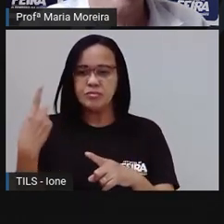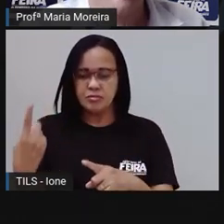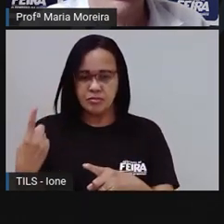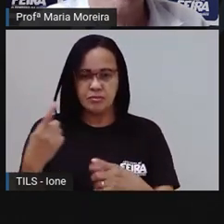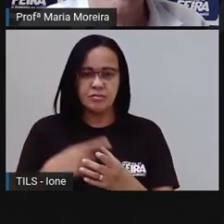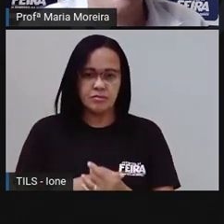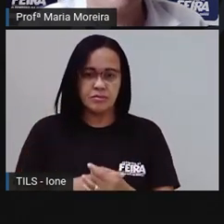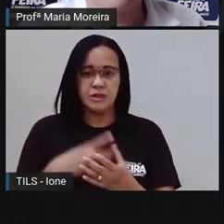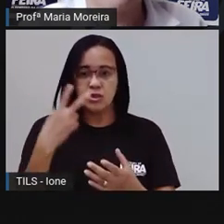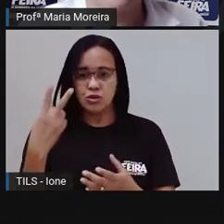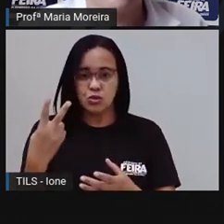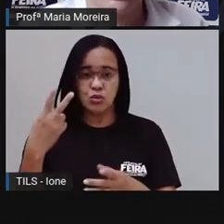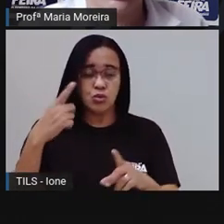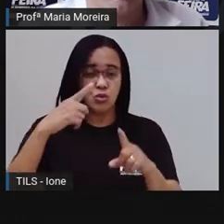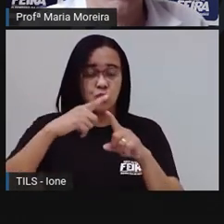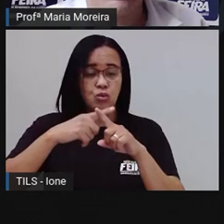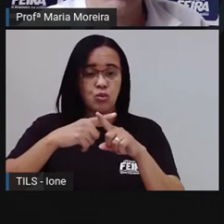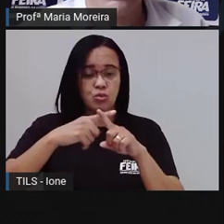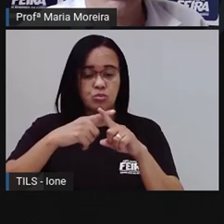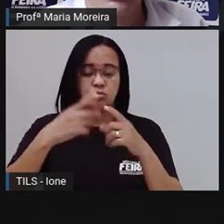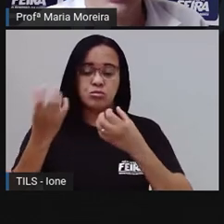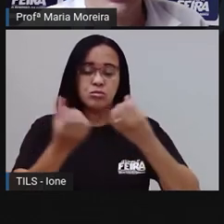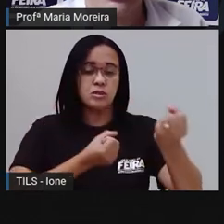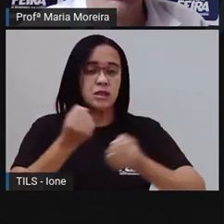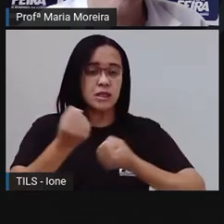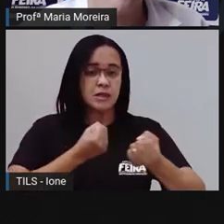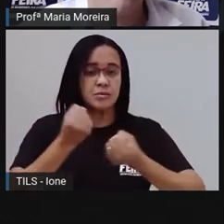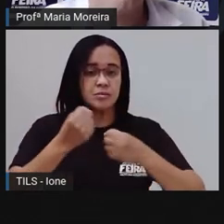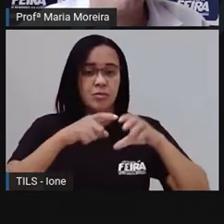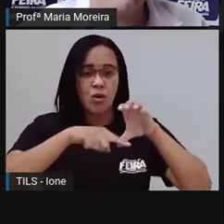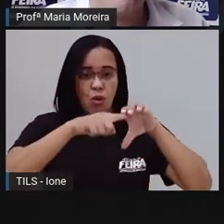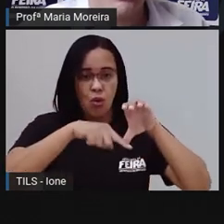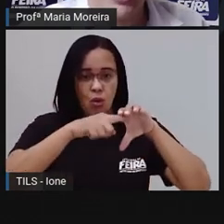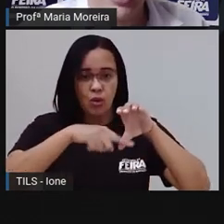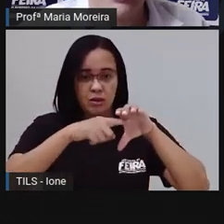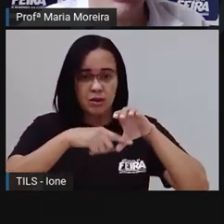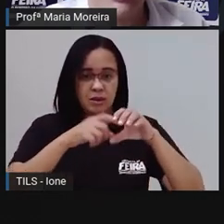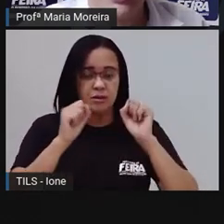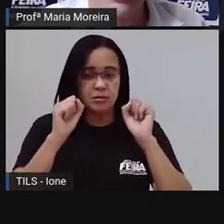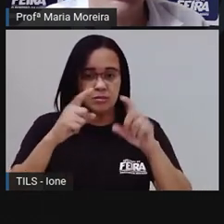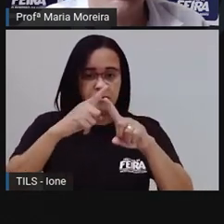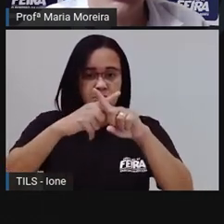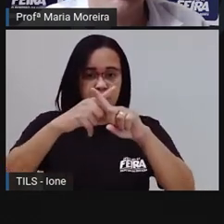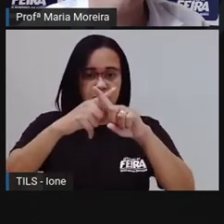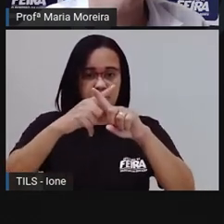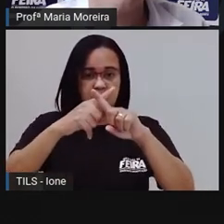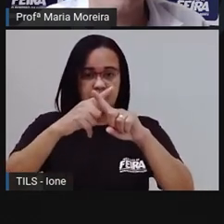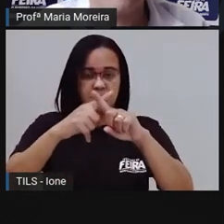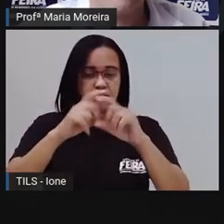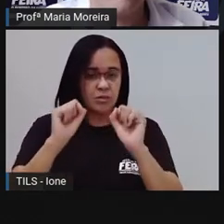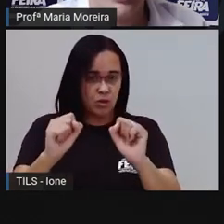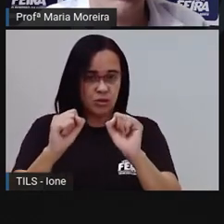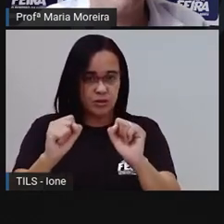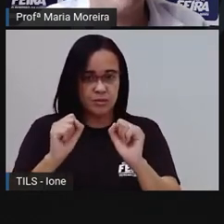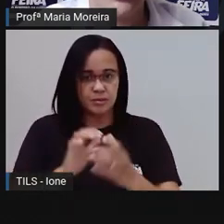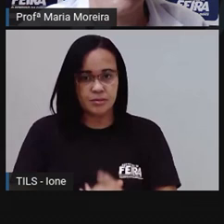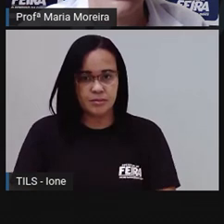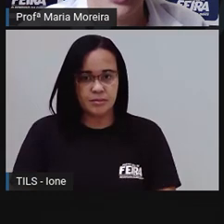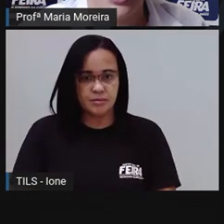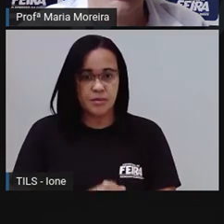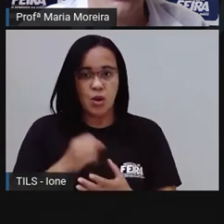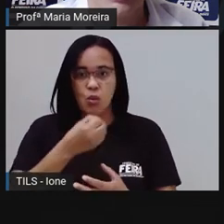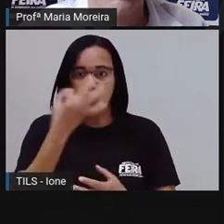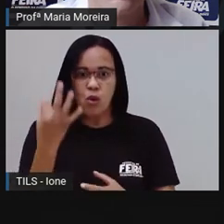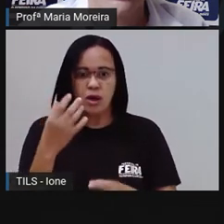carros. Saíram quantas rodas? Eu posso só fazer o quê aqui, ó? Multiplicar, né? Isso, ó. A quantidade